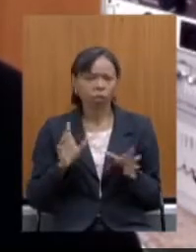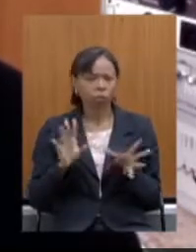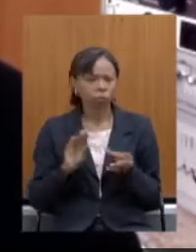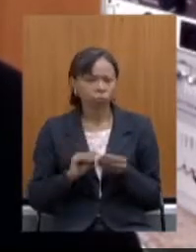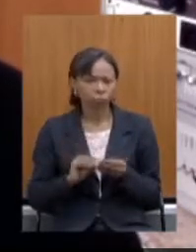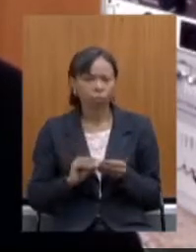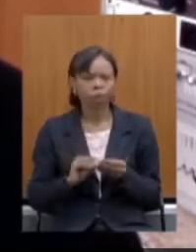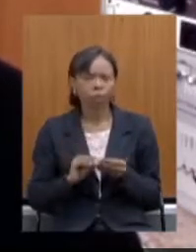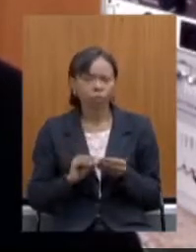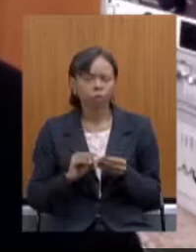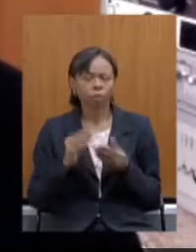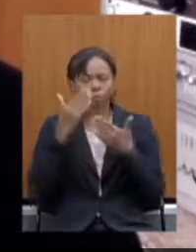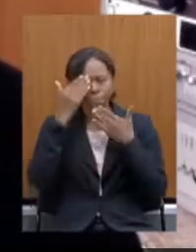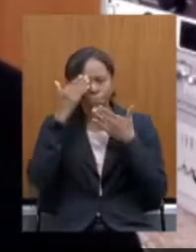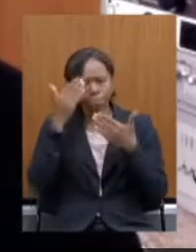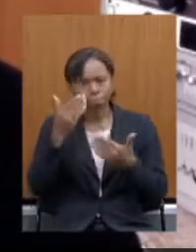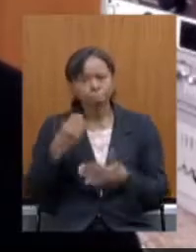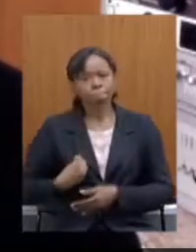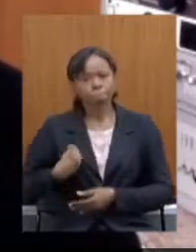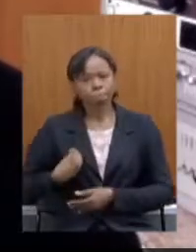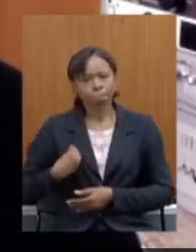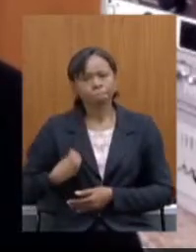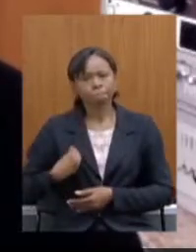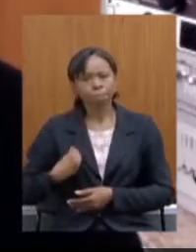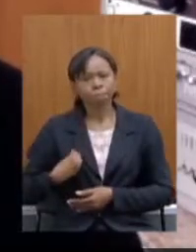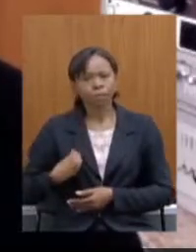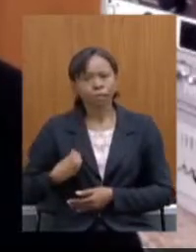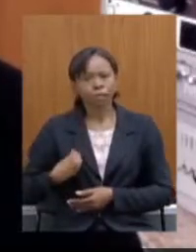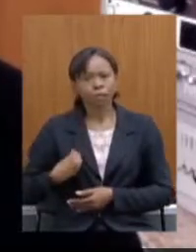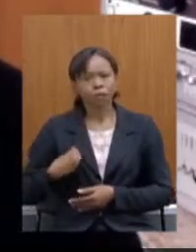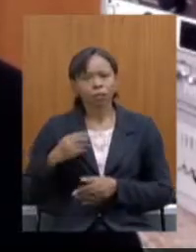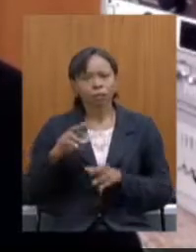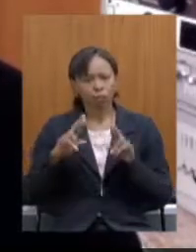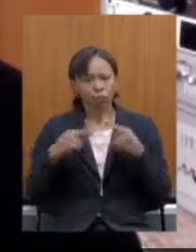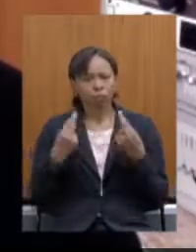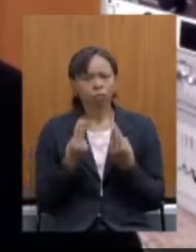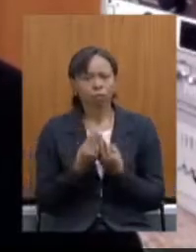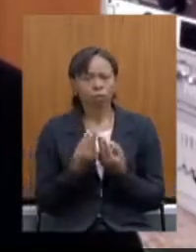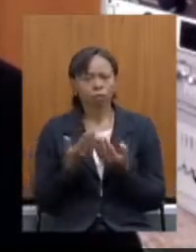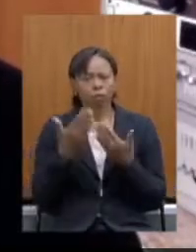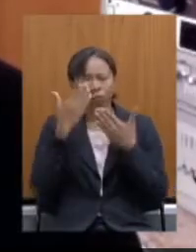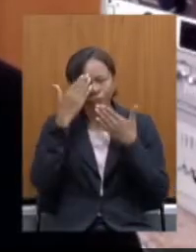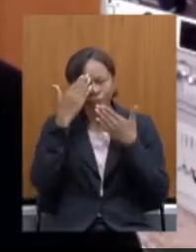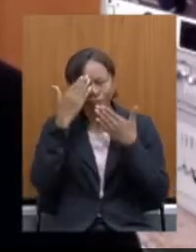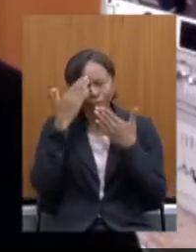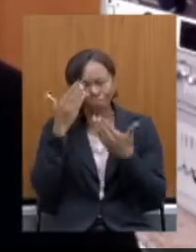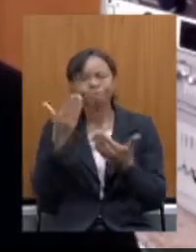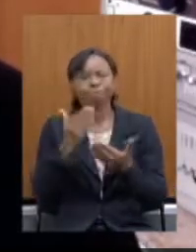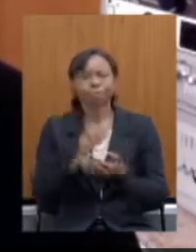e agradeço a participação nessa reunião muito obrigado